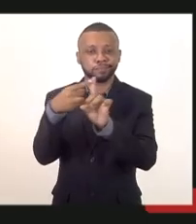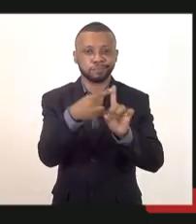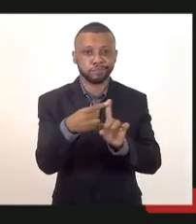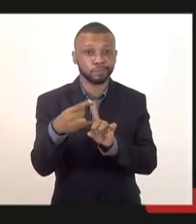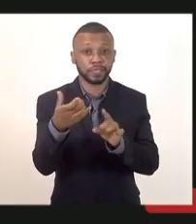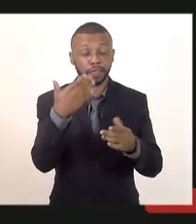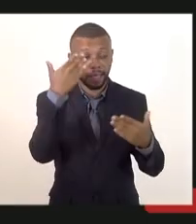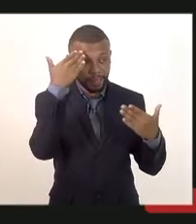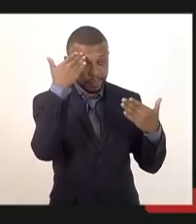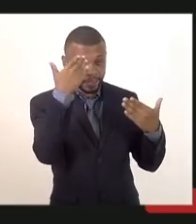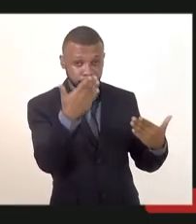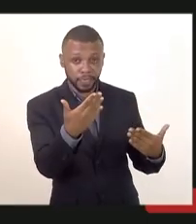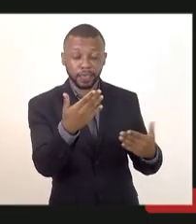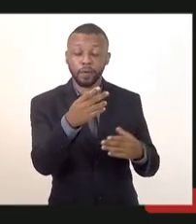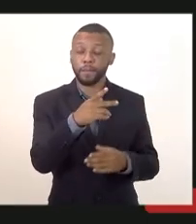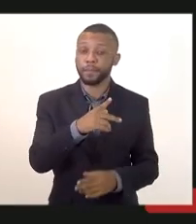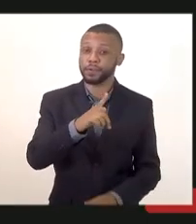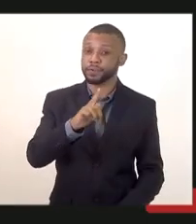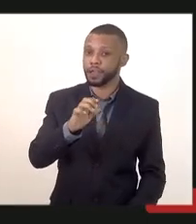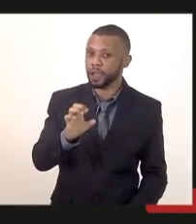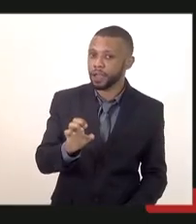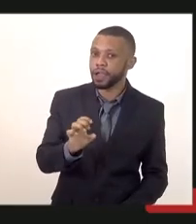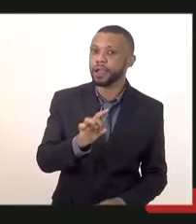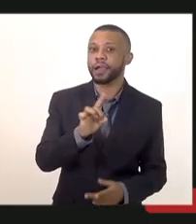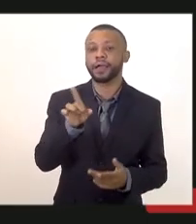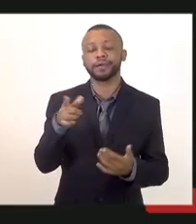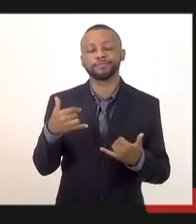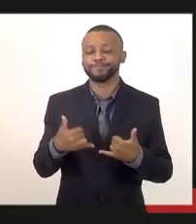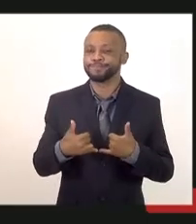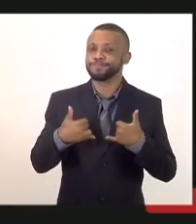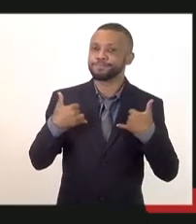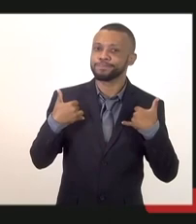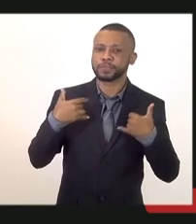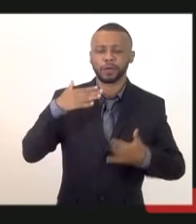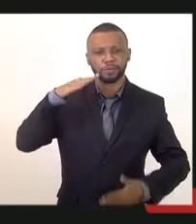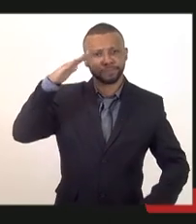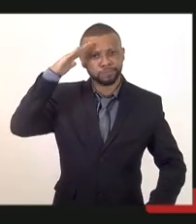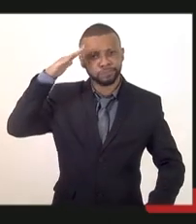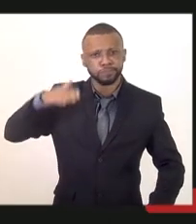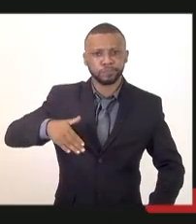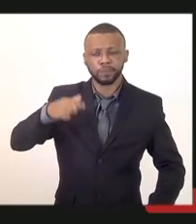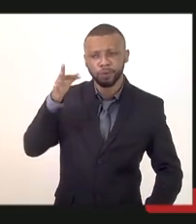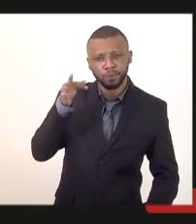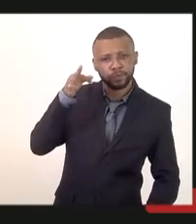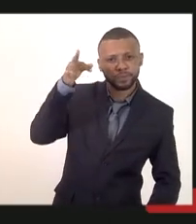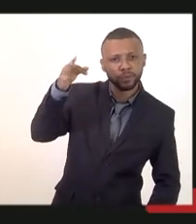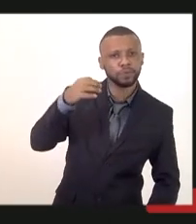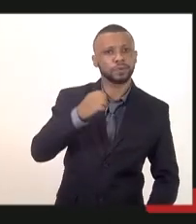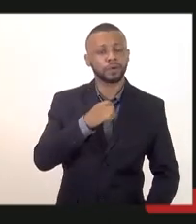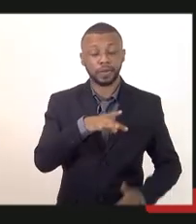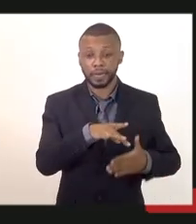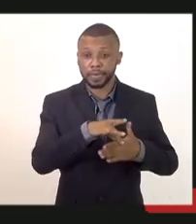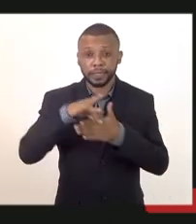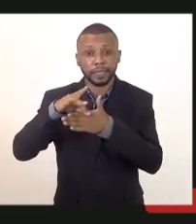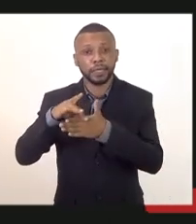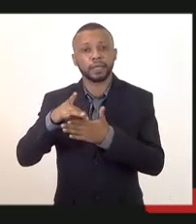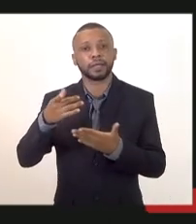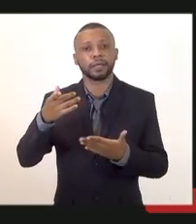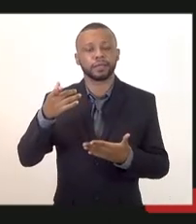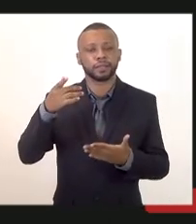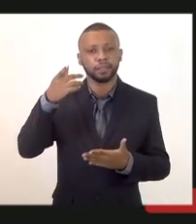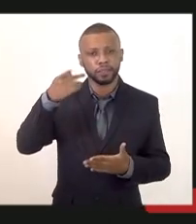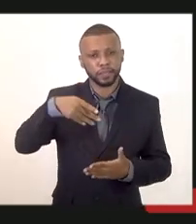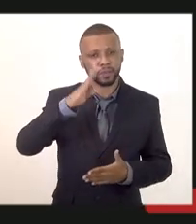-geral do estado do Rio de Janeiro assessores e minha honrosa continência ao futuro comandante coronel do Bombeiro